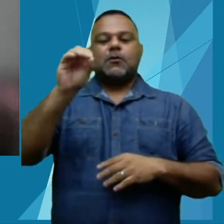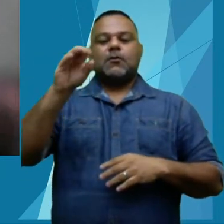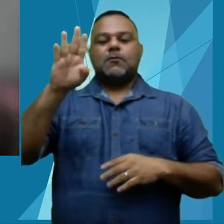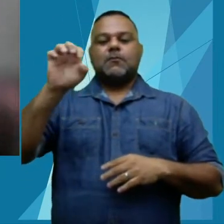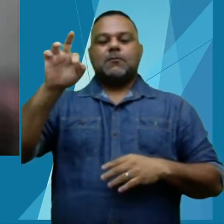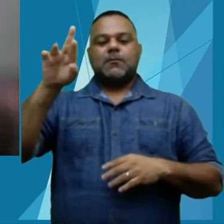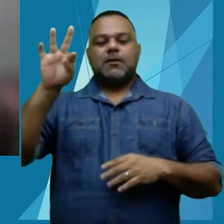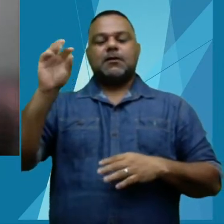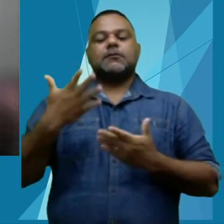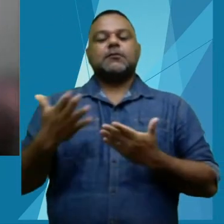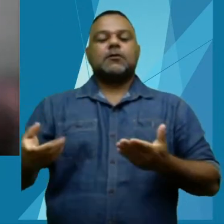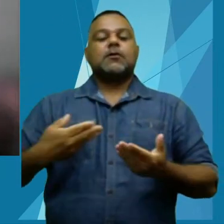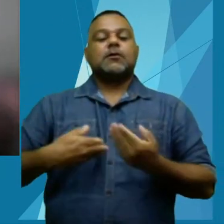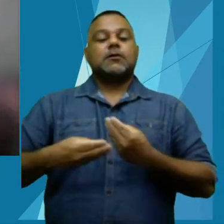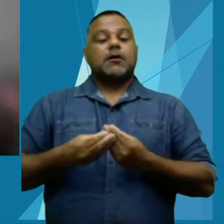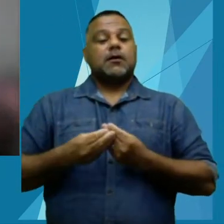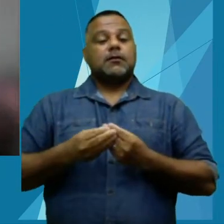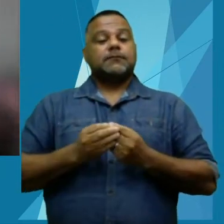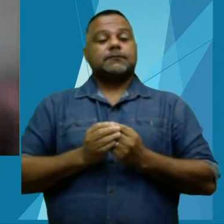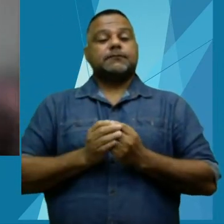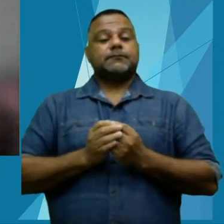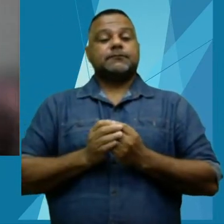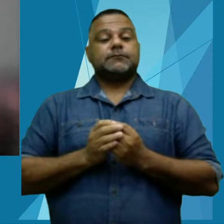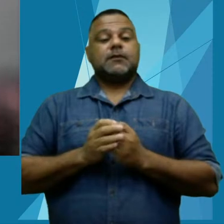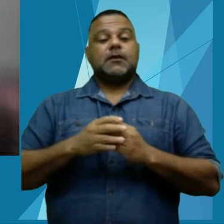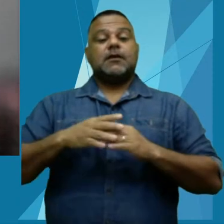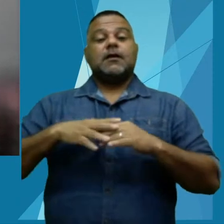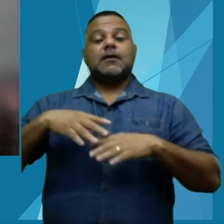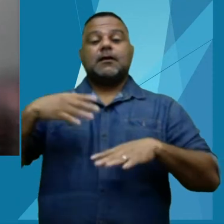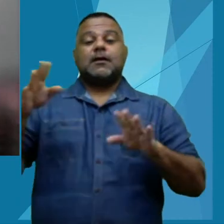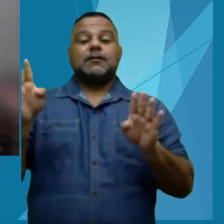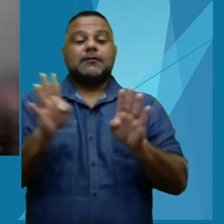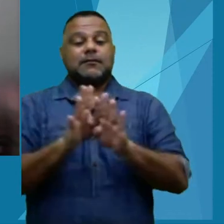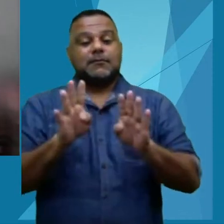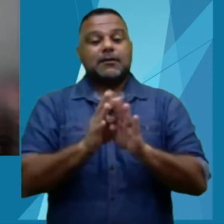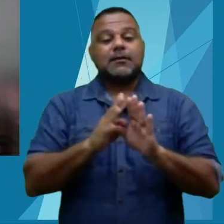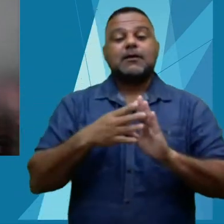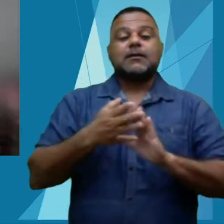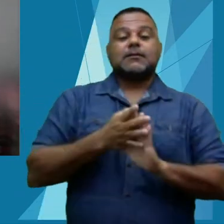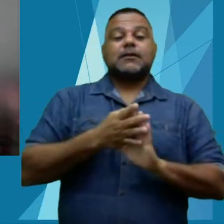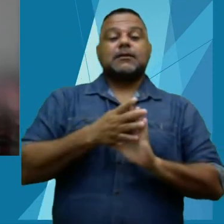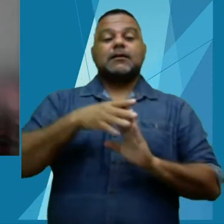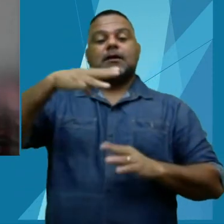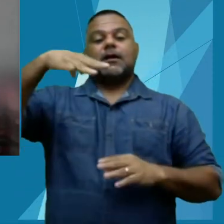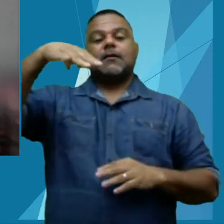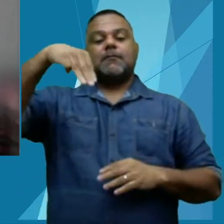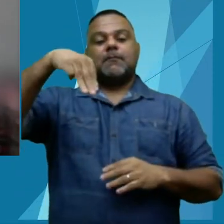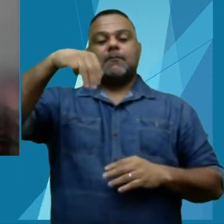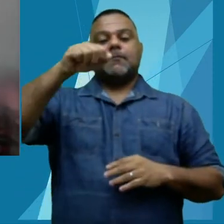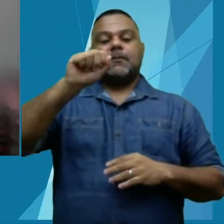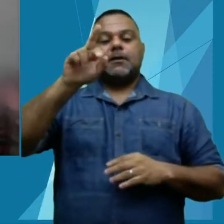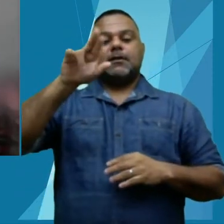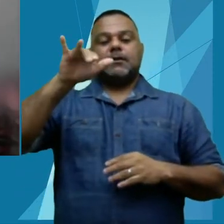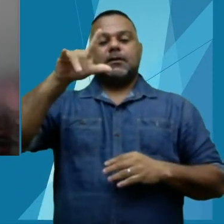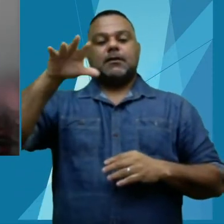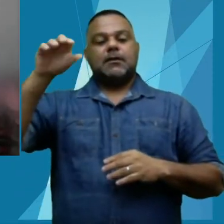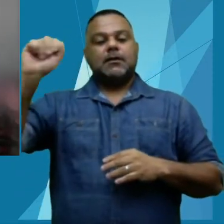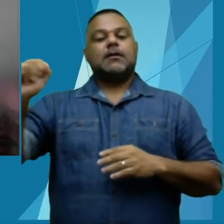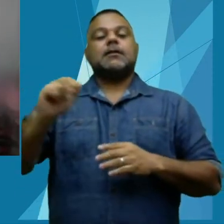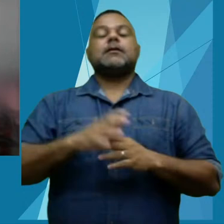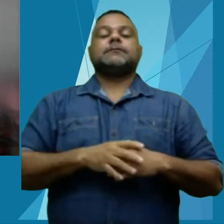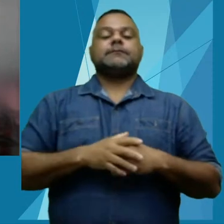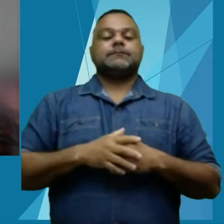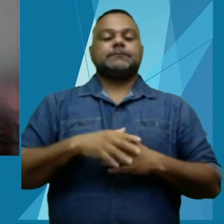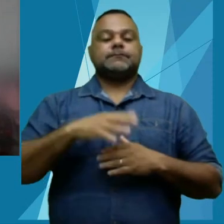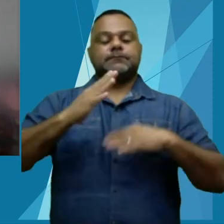cedendo os serviços da nossa querida bibliotecária, Marília Rodrigues, o nosso muito obrigado.